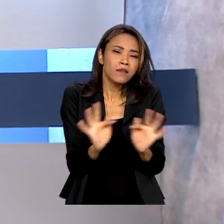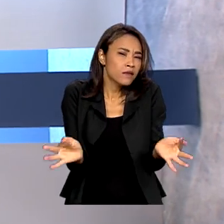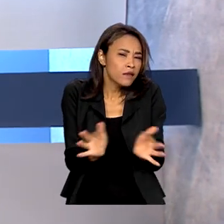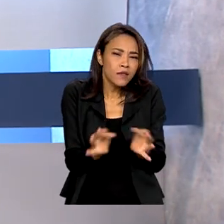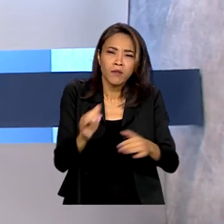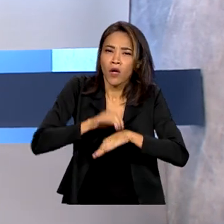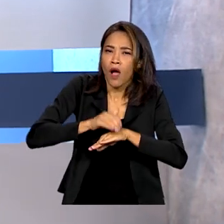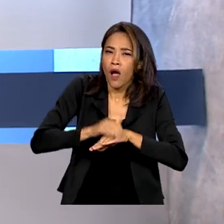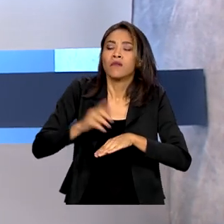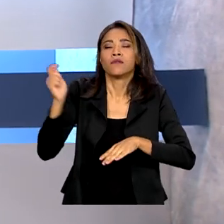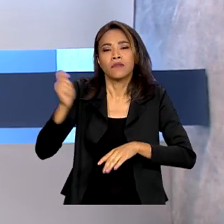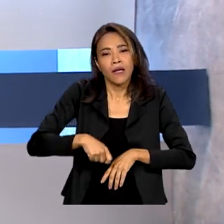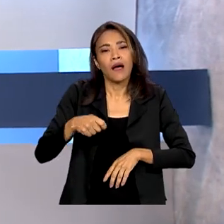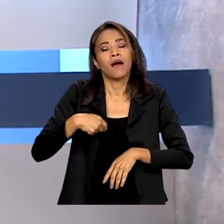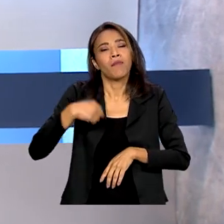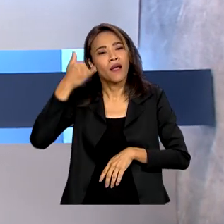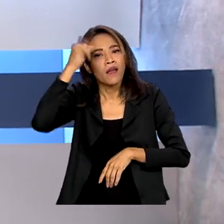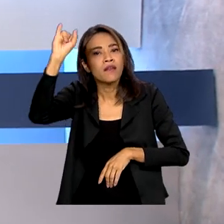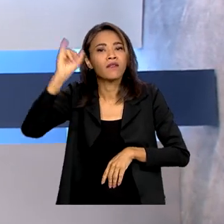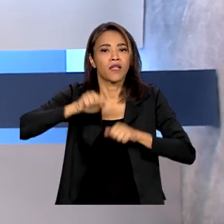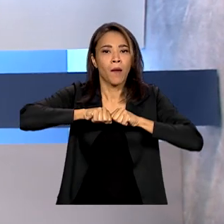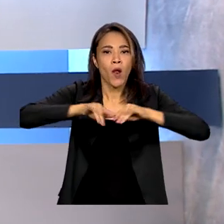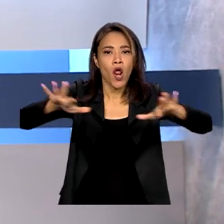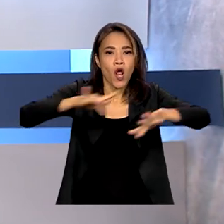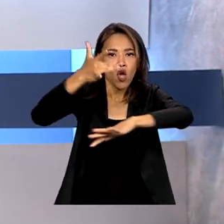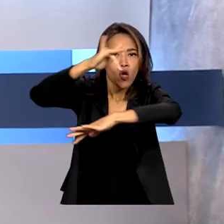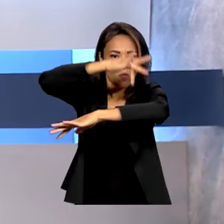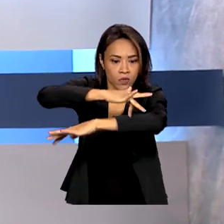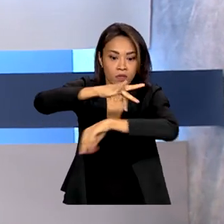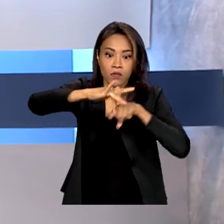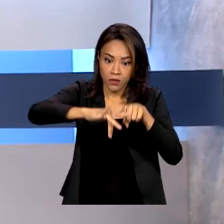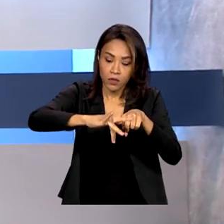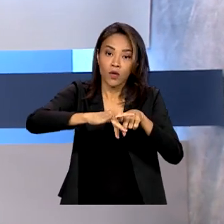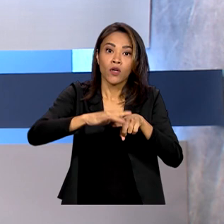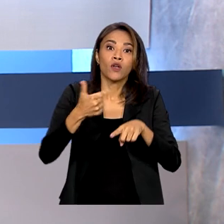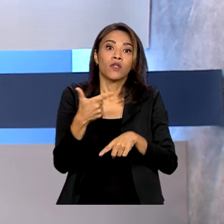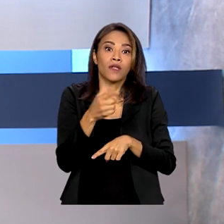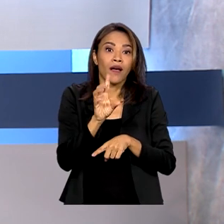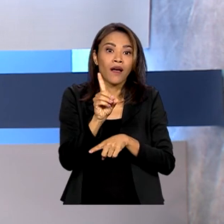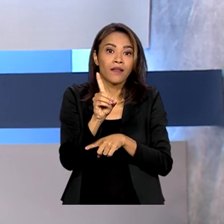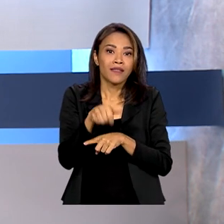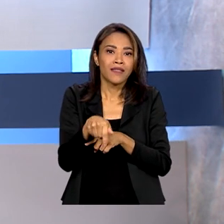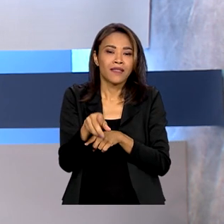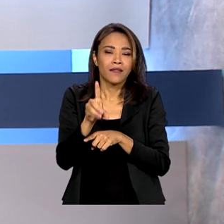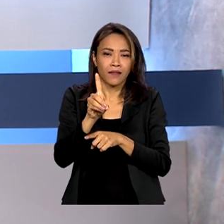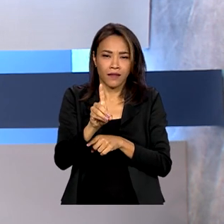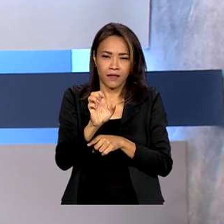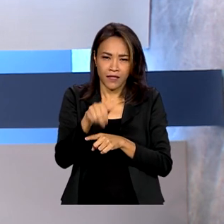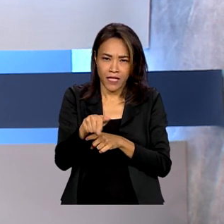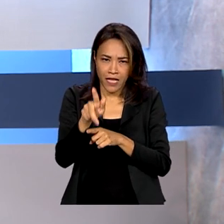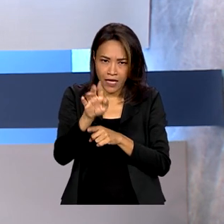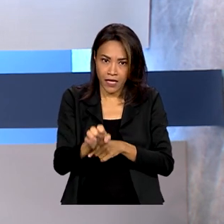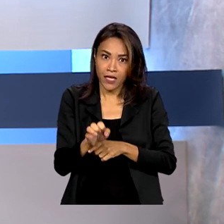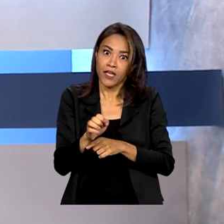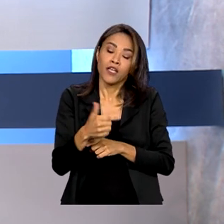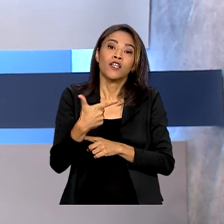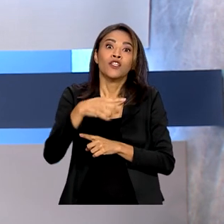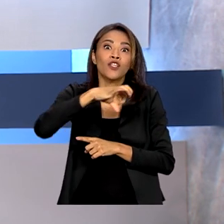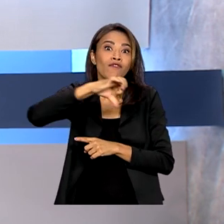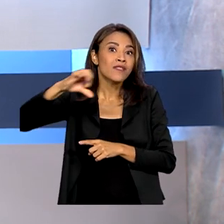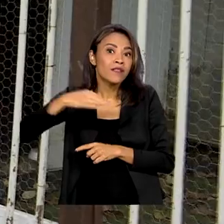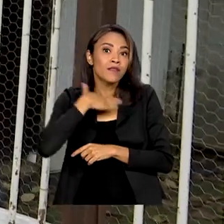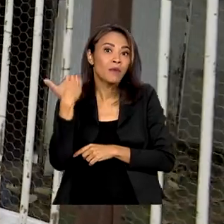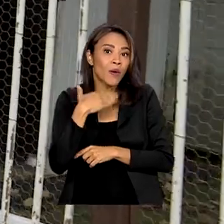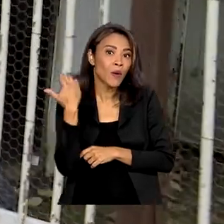proliferação do mosquito transmissor da dengue, que só em 2022 provocou mais de 900 mortes em todo o